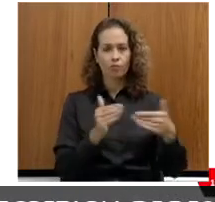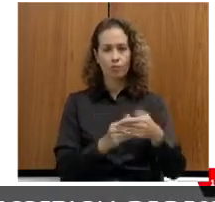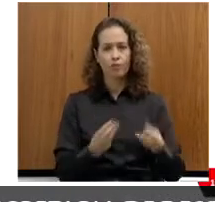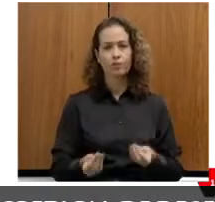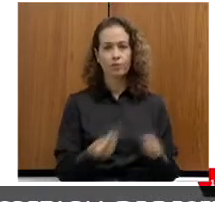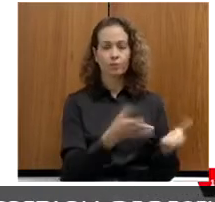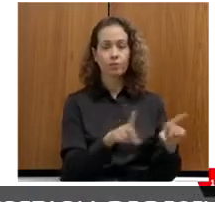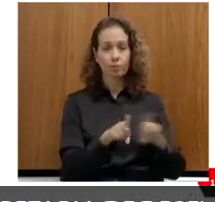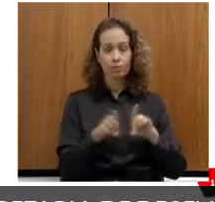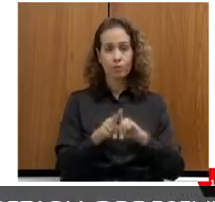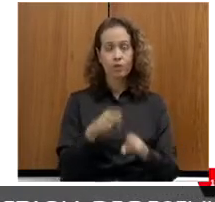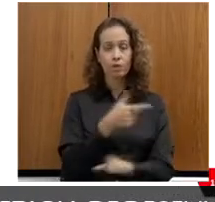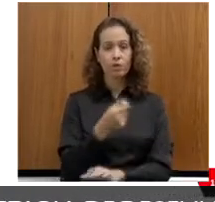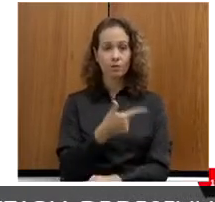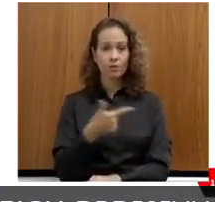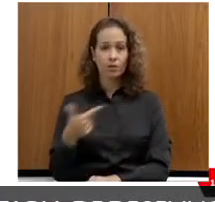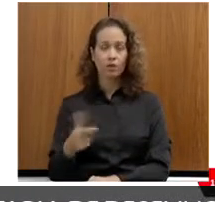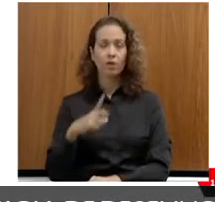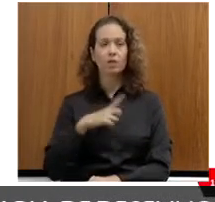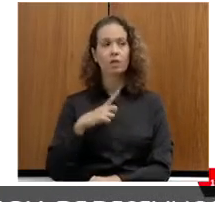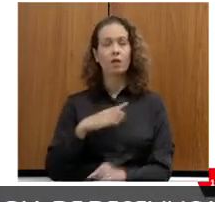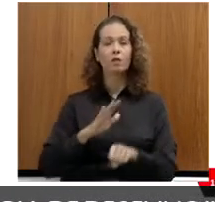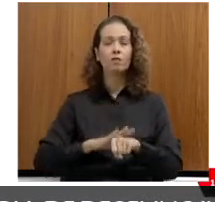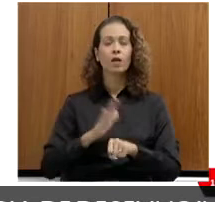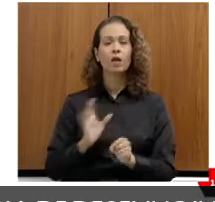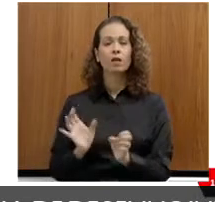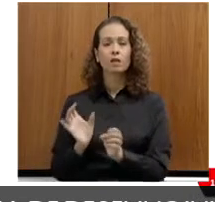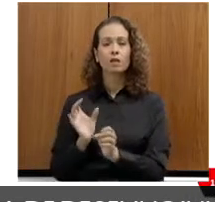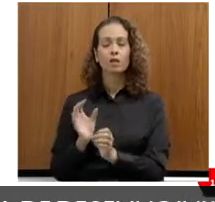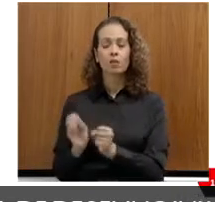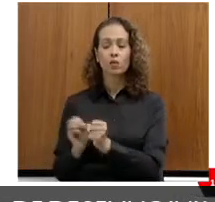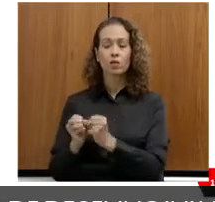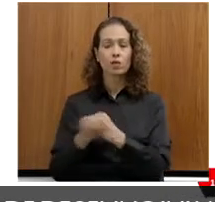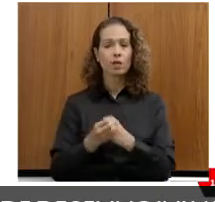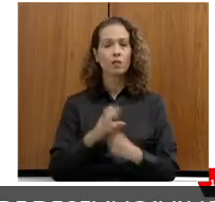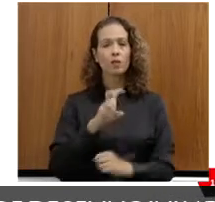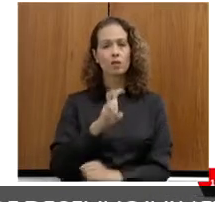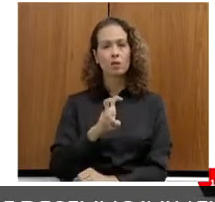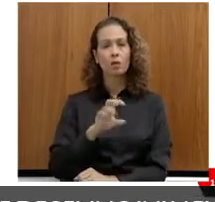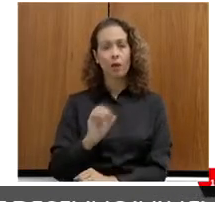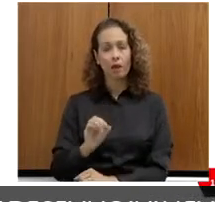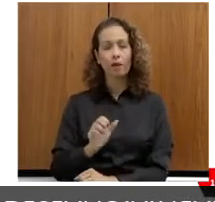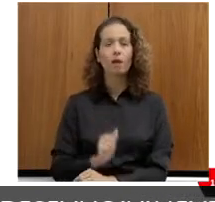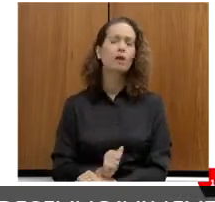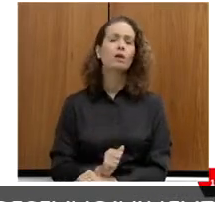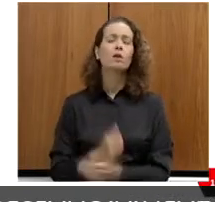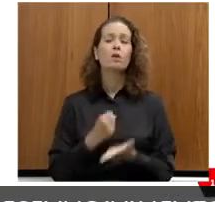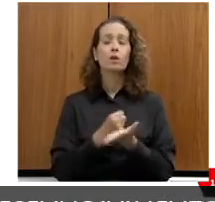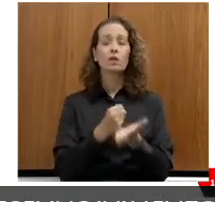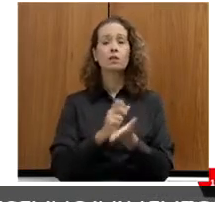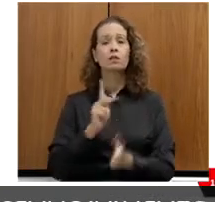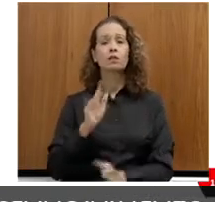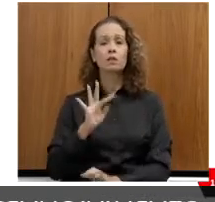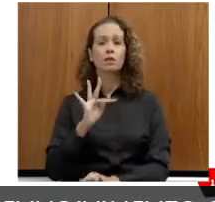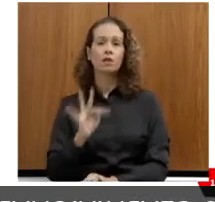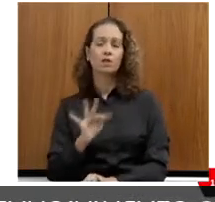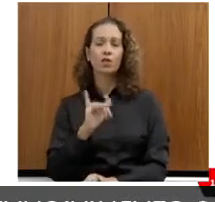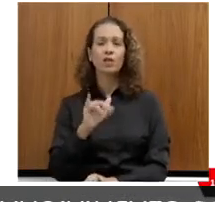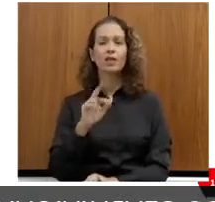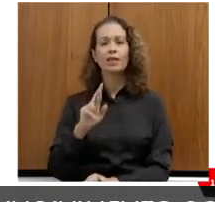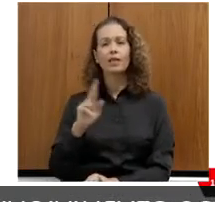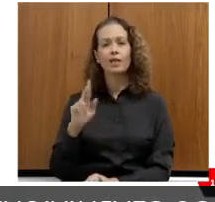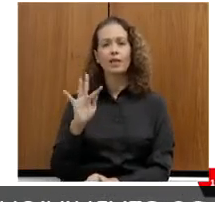nós temos mais 50 municípios contemplados com 400 kits de irrigação e 400 kits de insumos